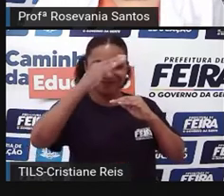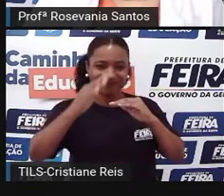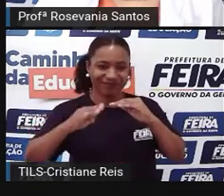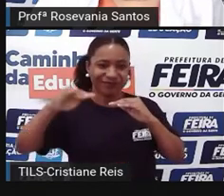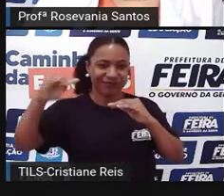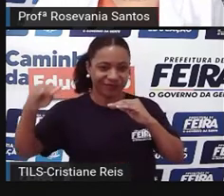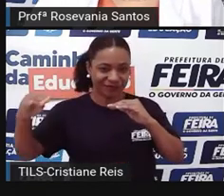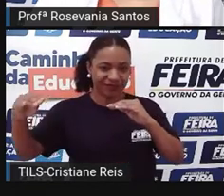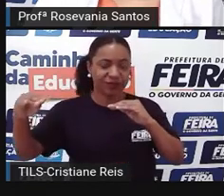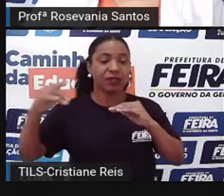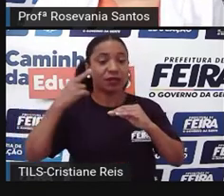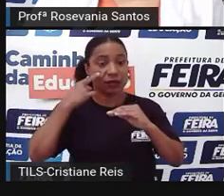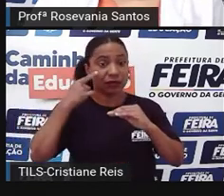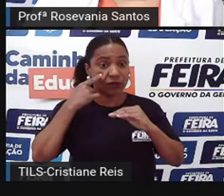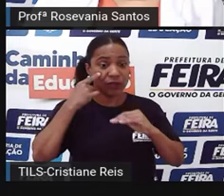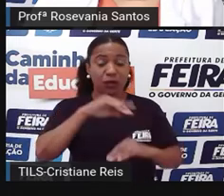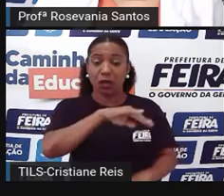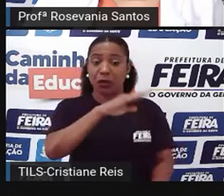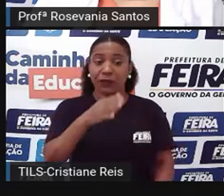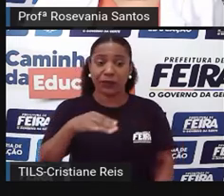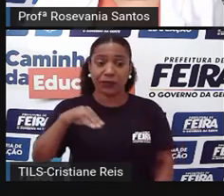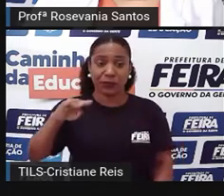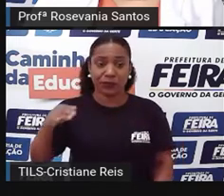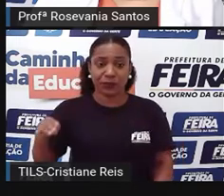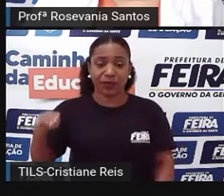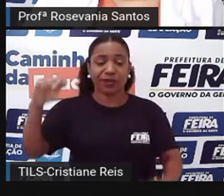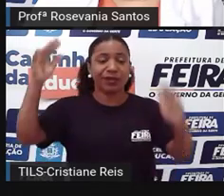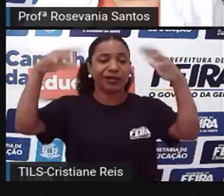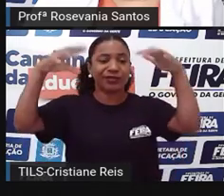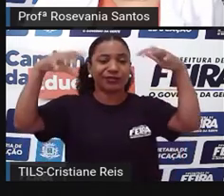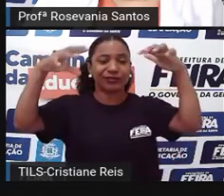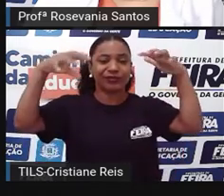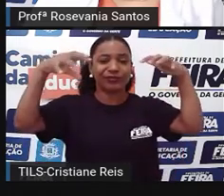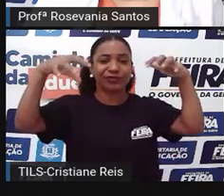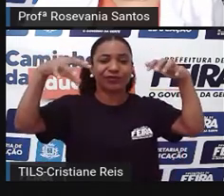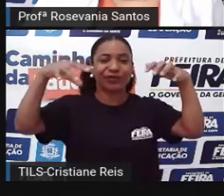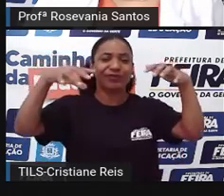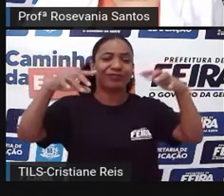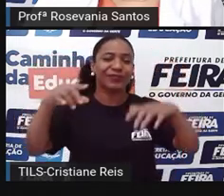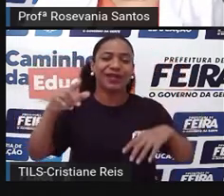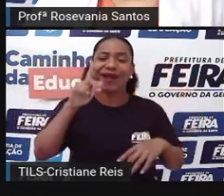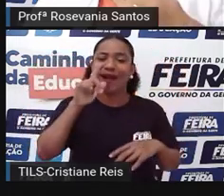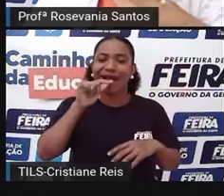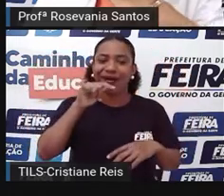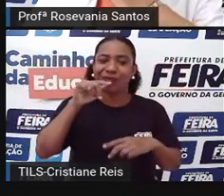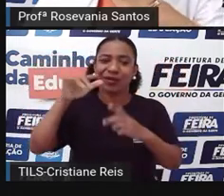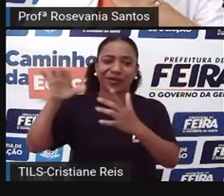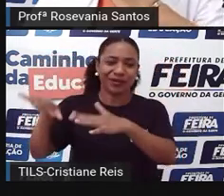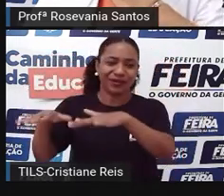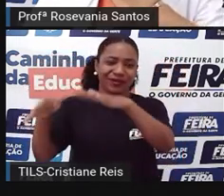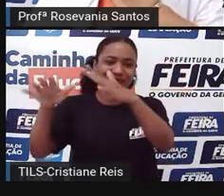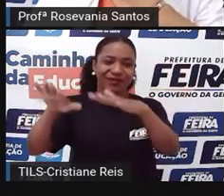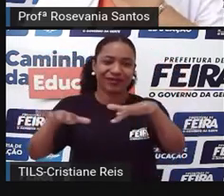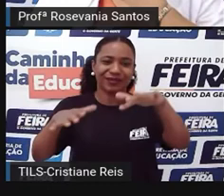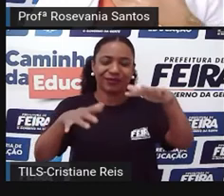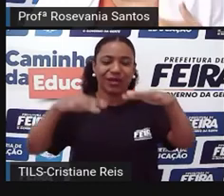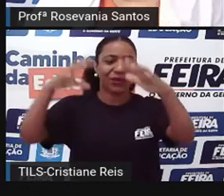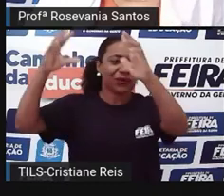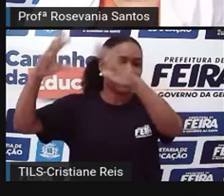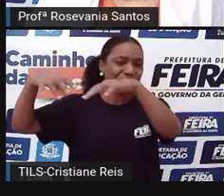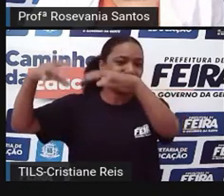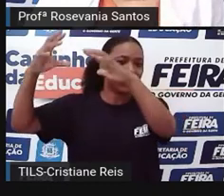baixinhas, dessas serras, faz com que, né, a chuva, ela fique aqui no litoral. Olha aqui, ó, o íconezinho aqui, vocês